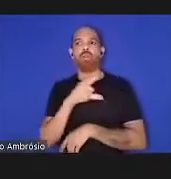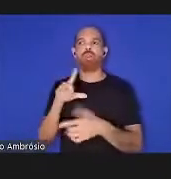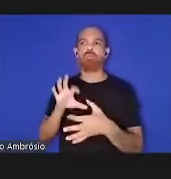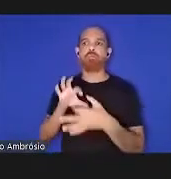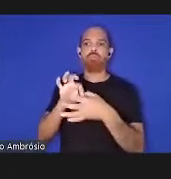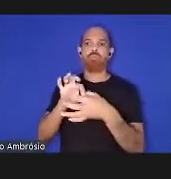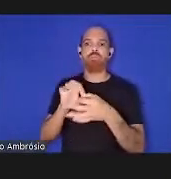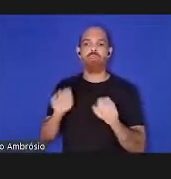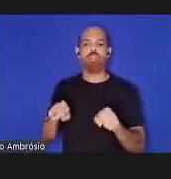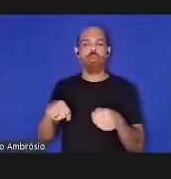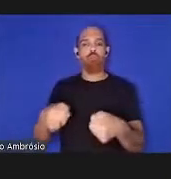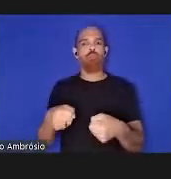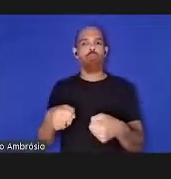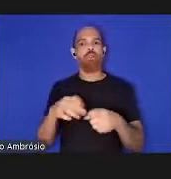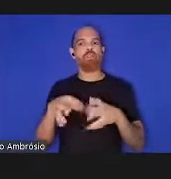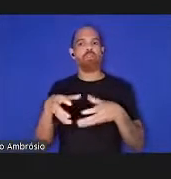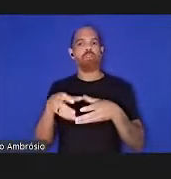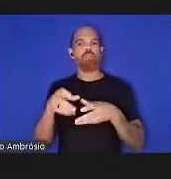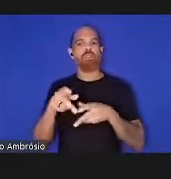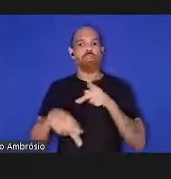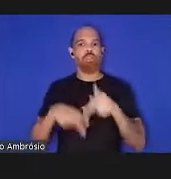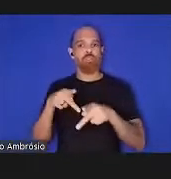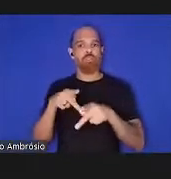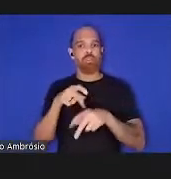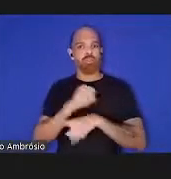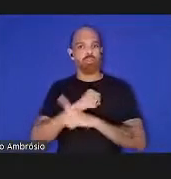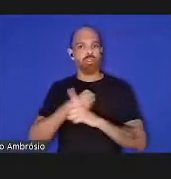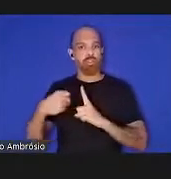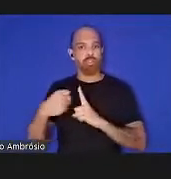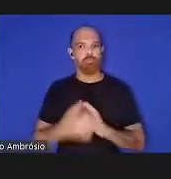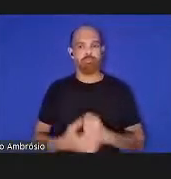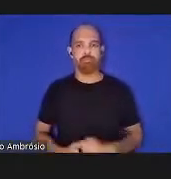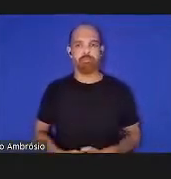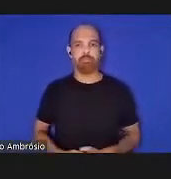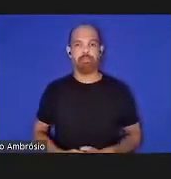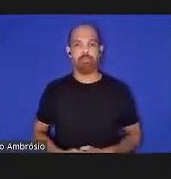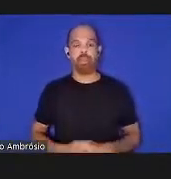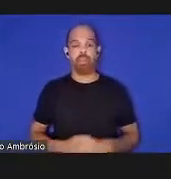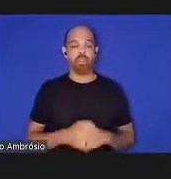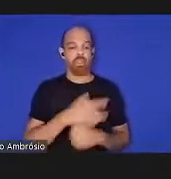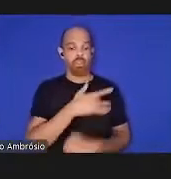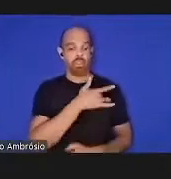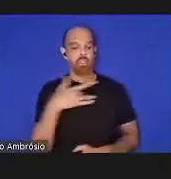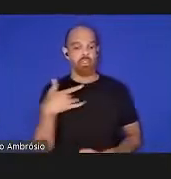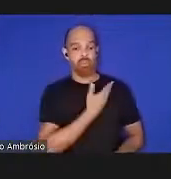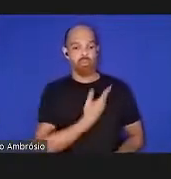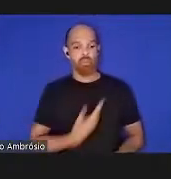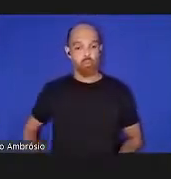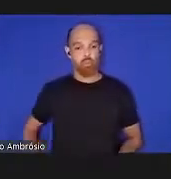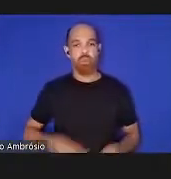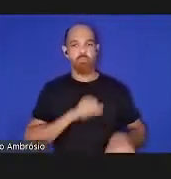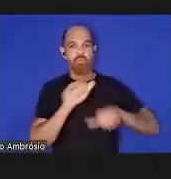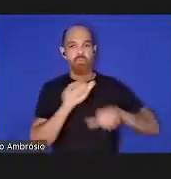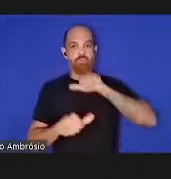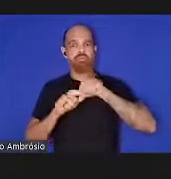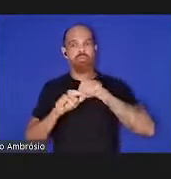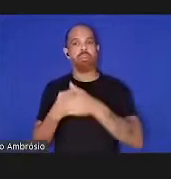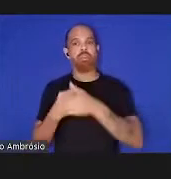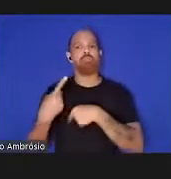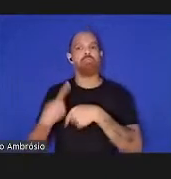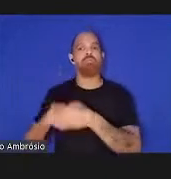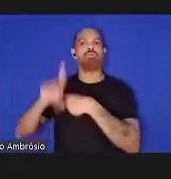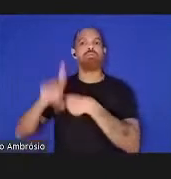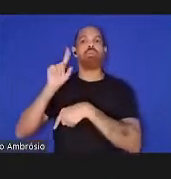esforços organizados da sociedade o conceito de saúde pública evoluiu ainda mais para considerar a saúde internacional como